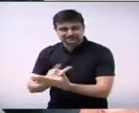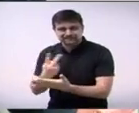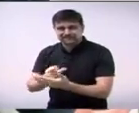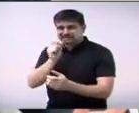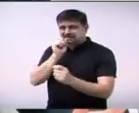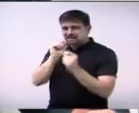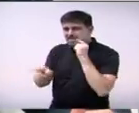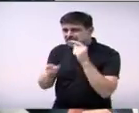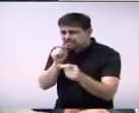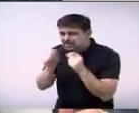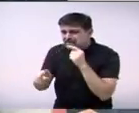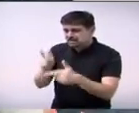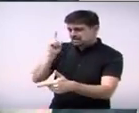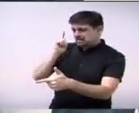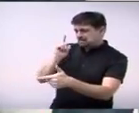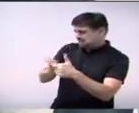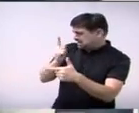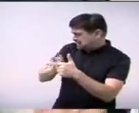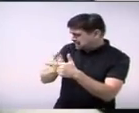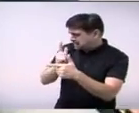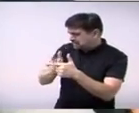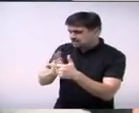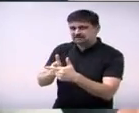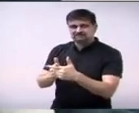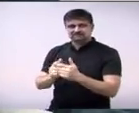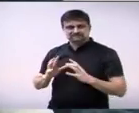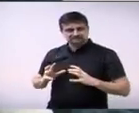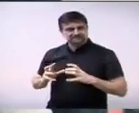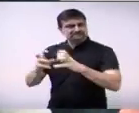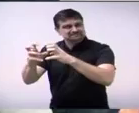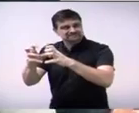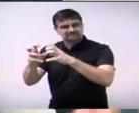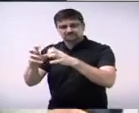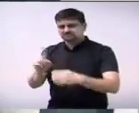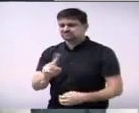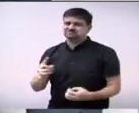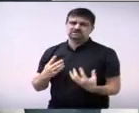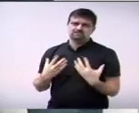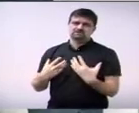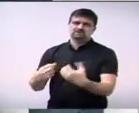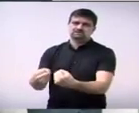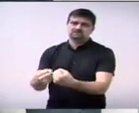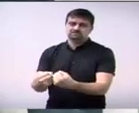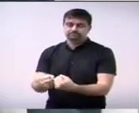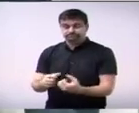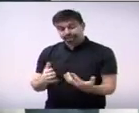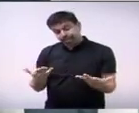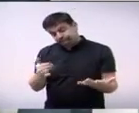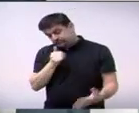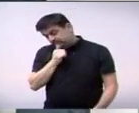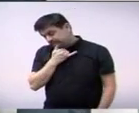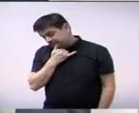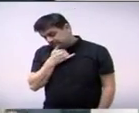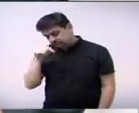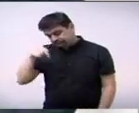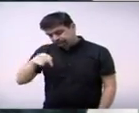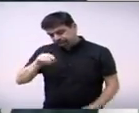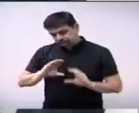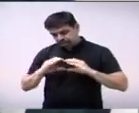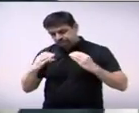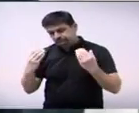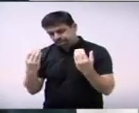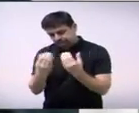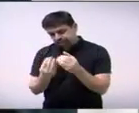xingamento de de agressões mas infelizmente acaba acontecendo mas eu também